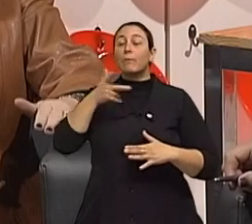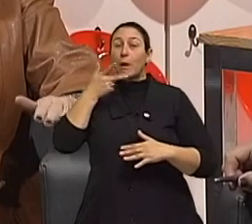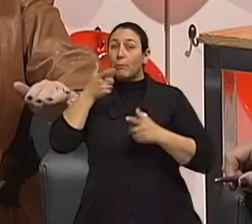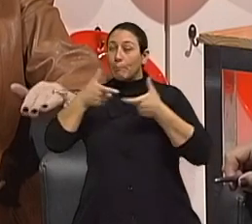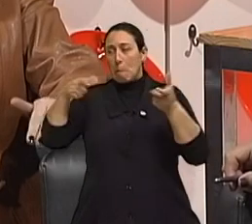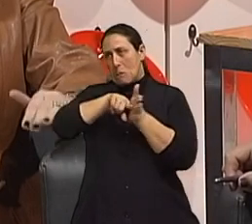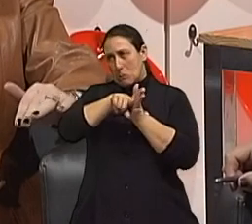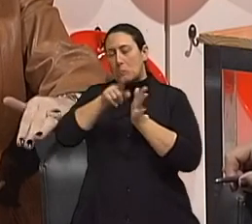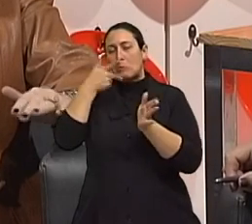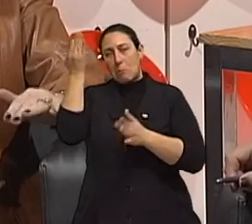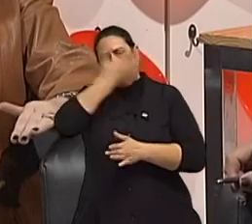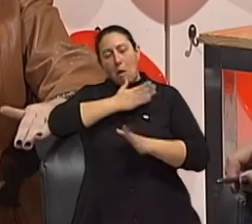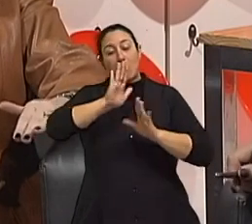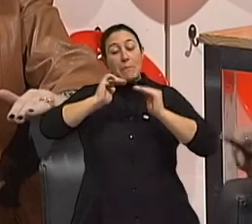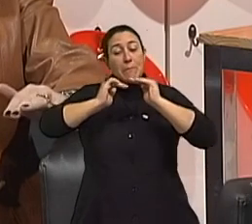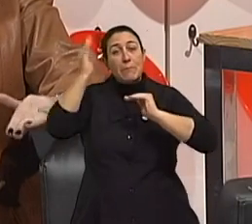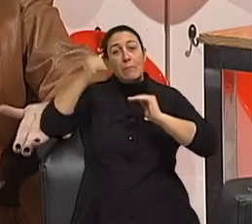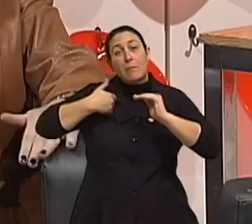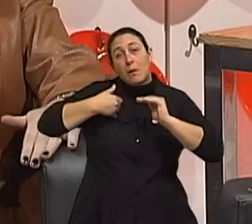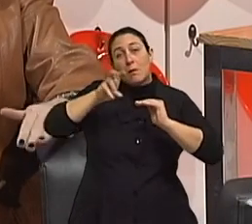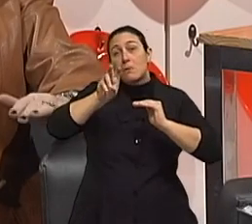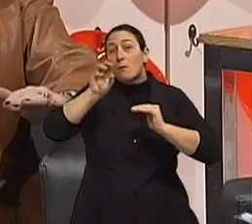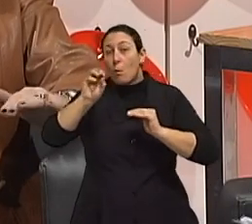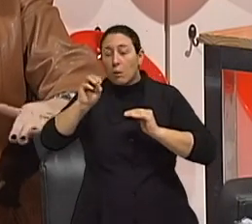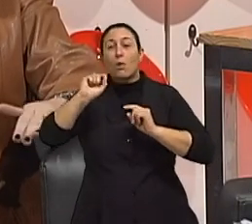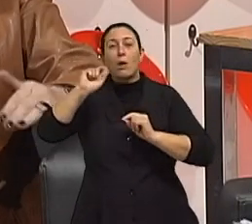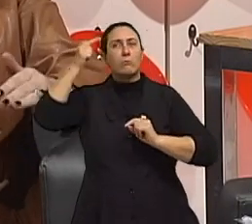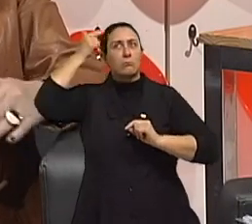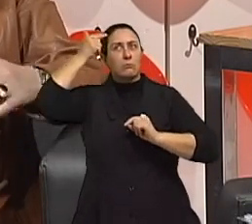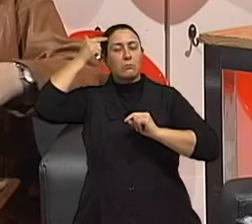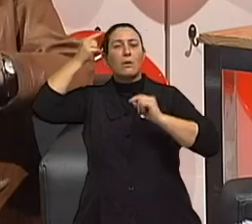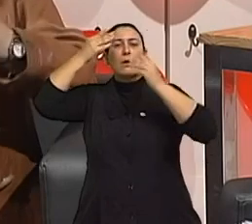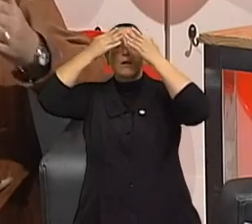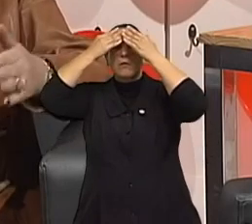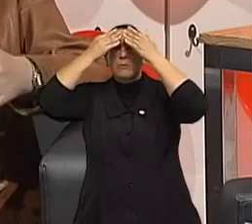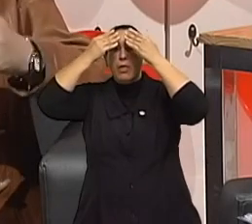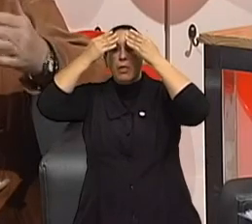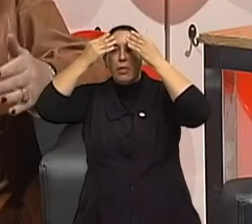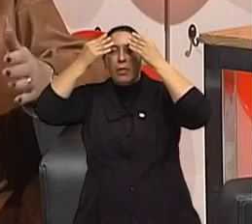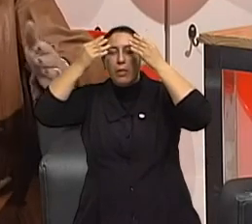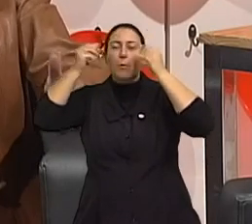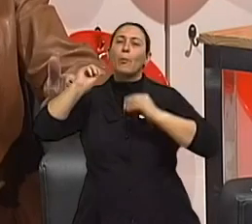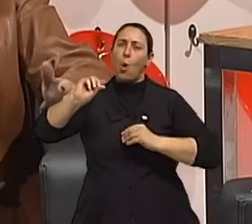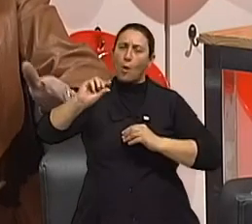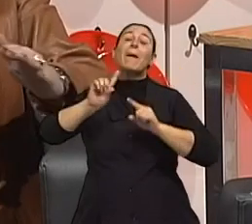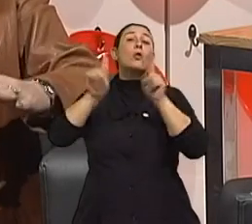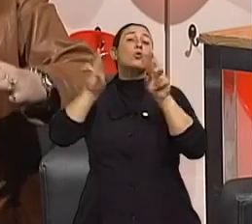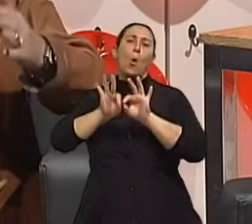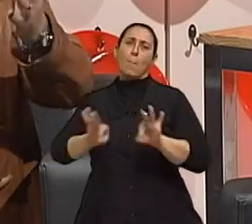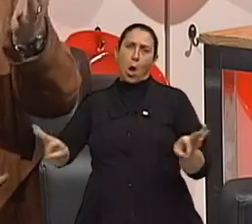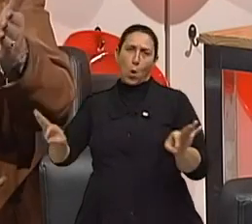anos começamos a ter uma perda gradativa e normal, normal porque é comum, é frequente da memória,